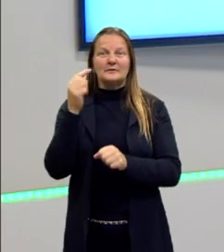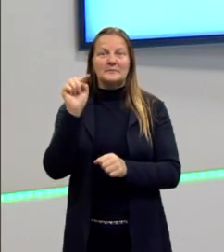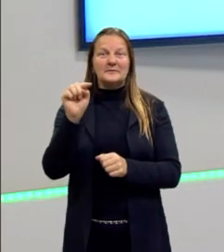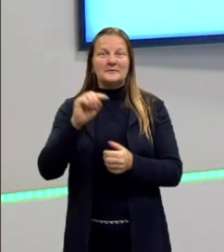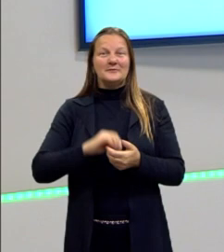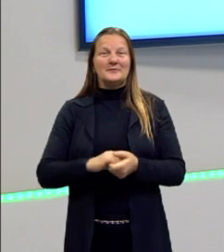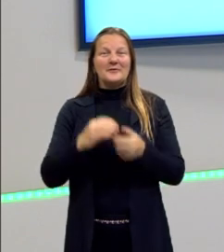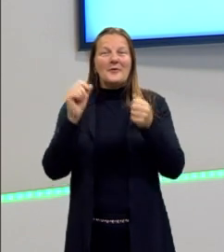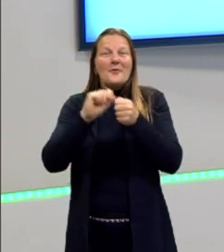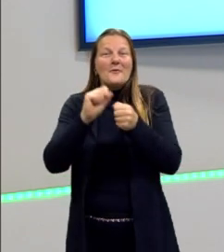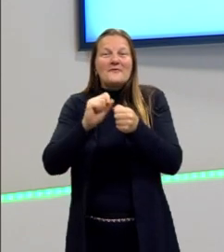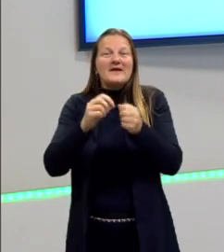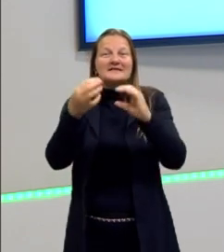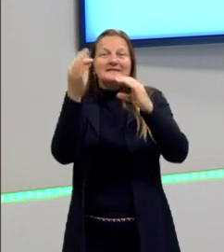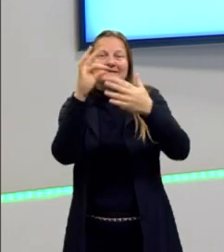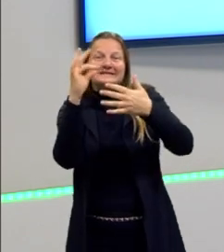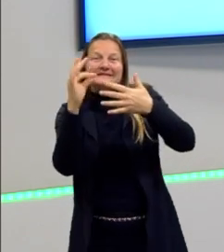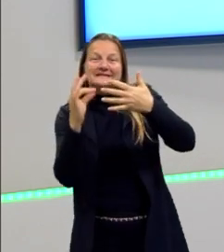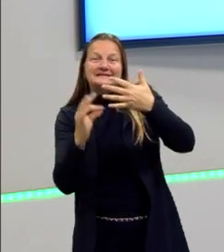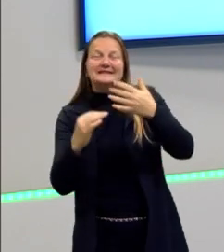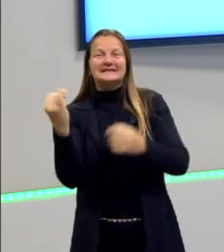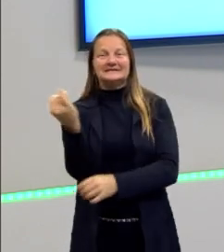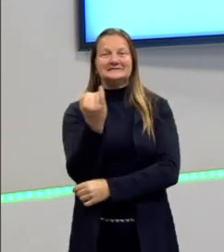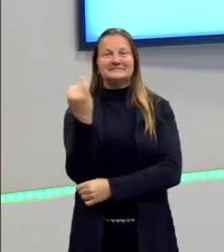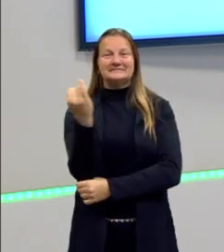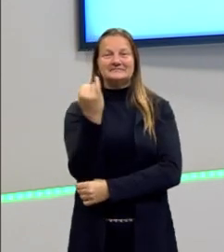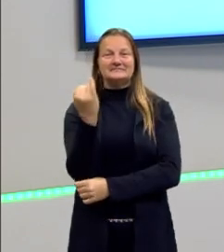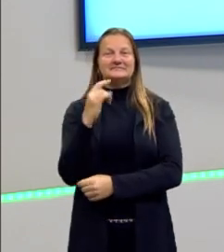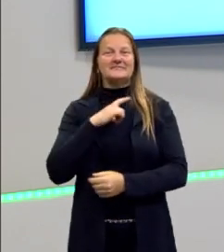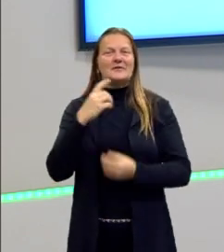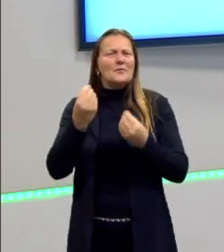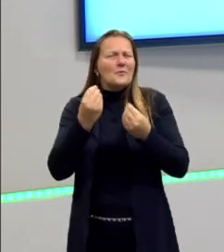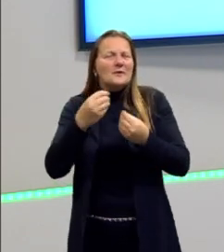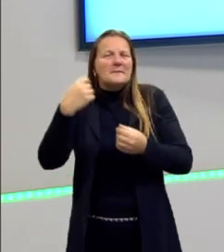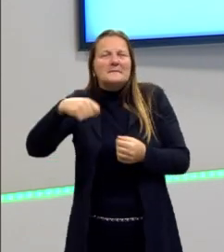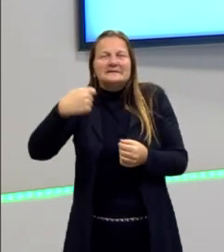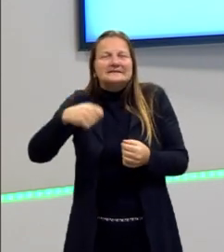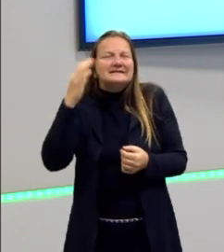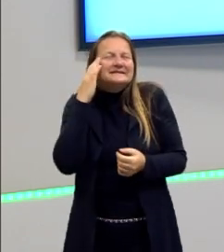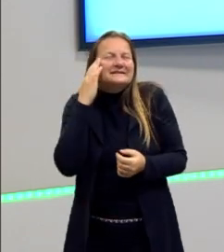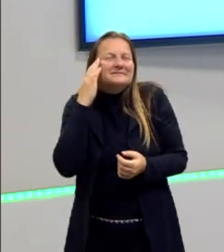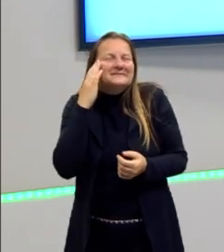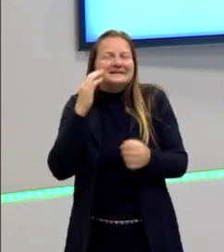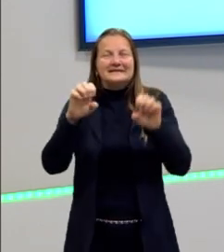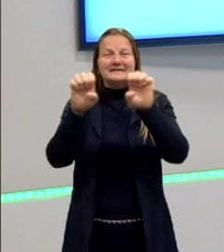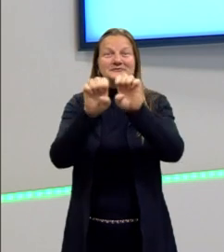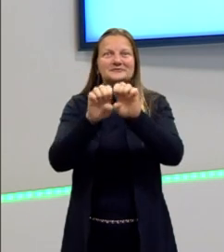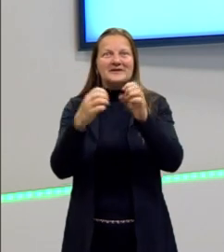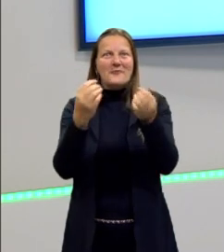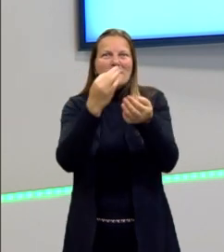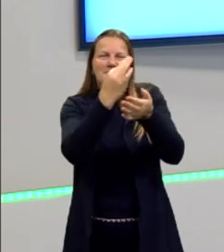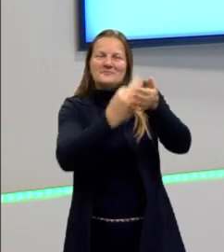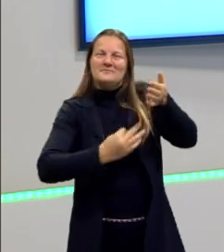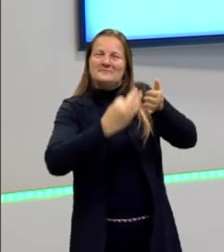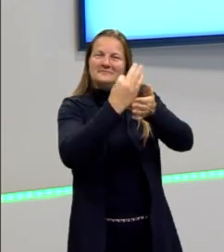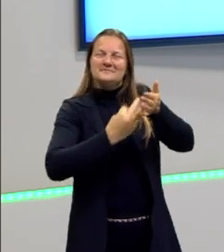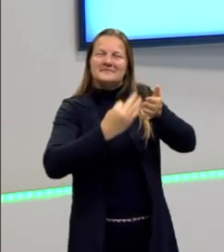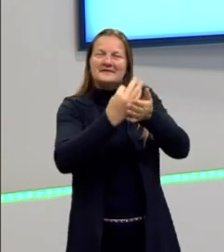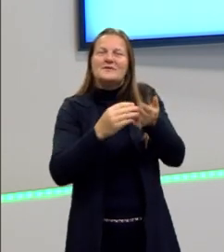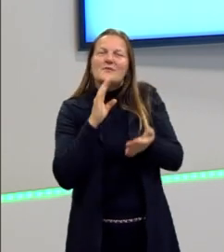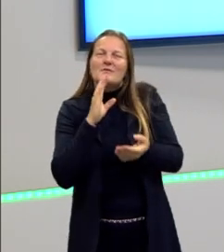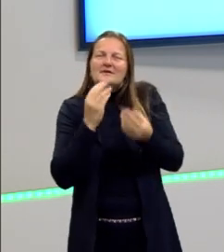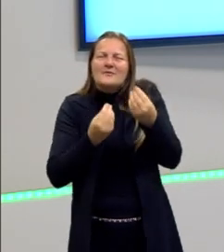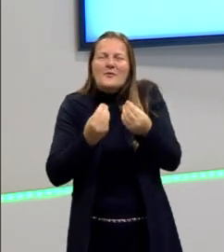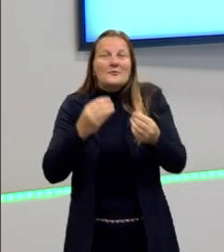Quais são esses detalhes que são tão importantes? Por que eu preciso estruturar tão bem esse meu texto e conhecer